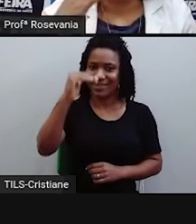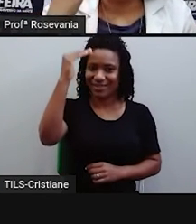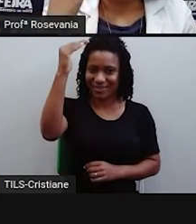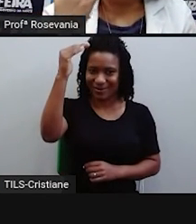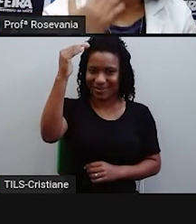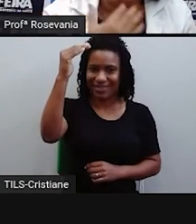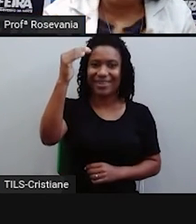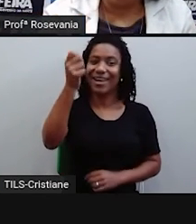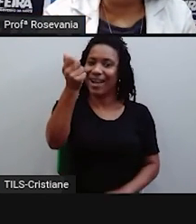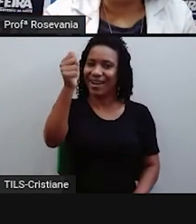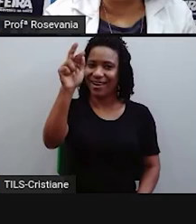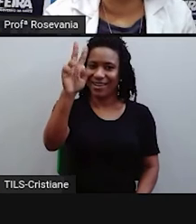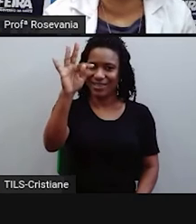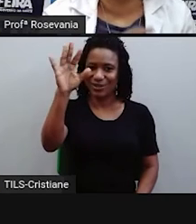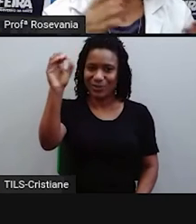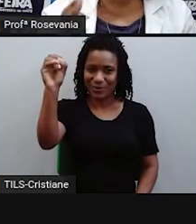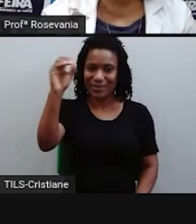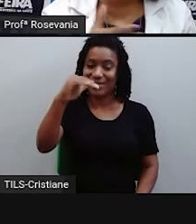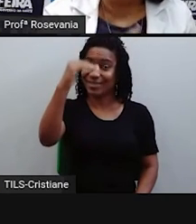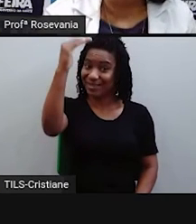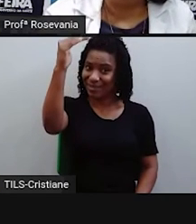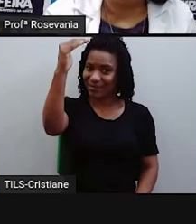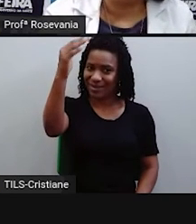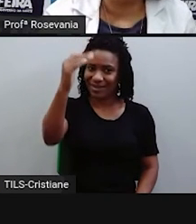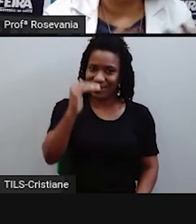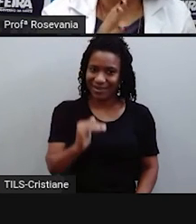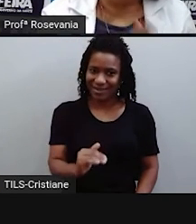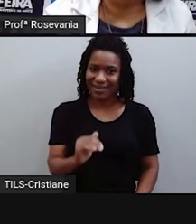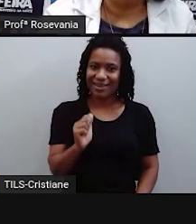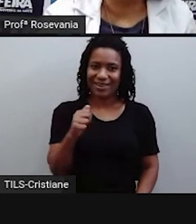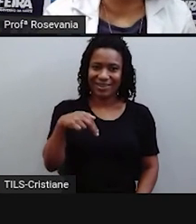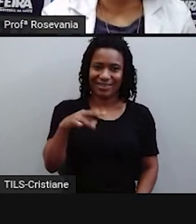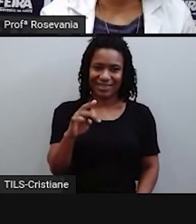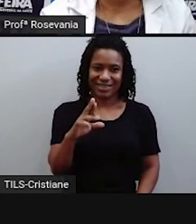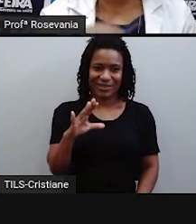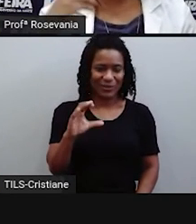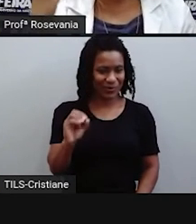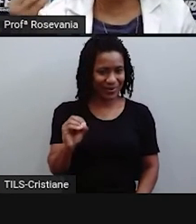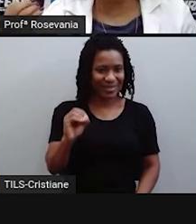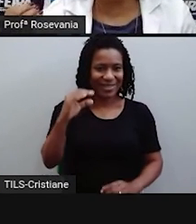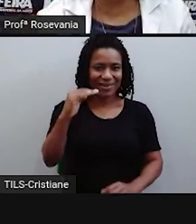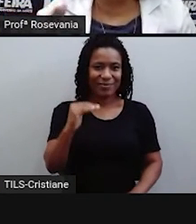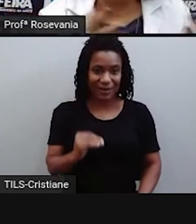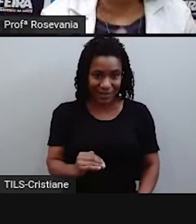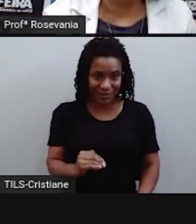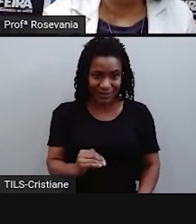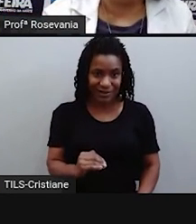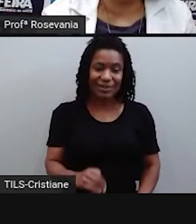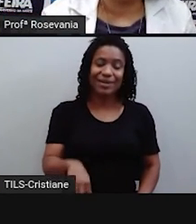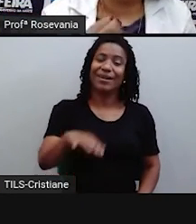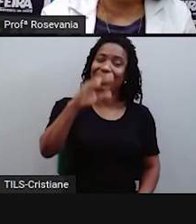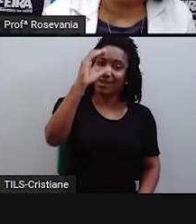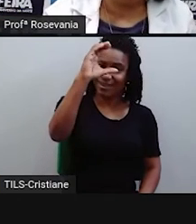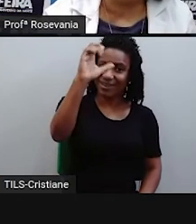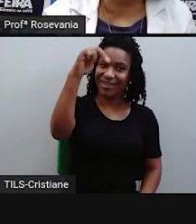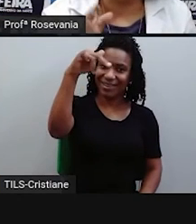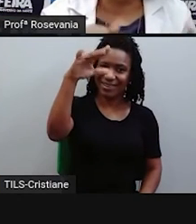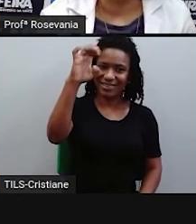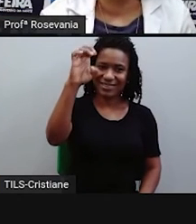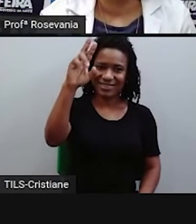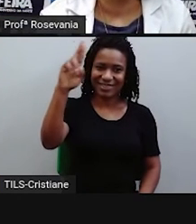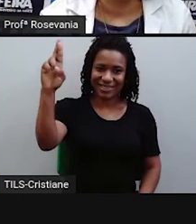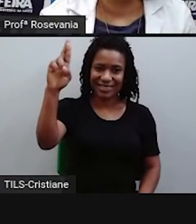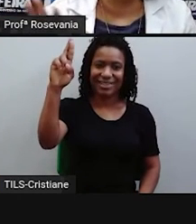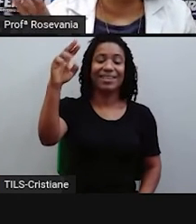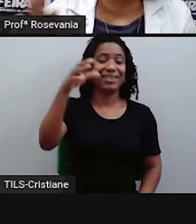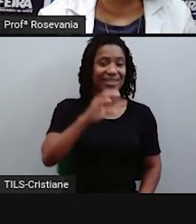Ártico e Antártico, né, Antártico é maior, embaixo. Câncer e Capricórnio, Capricórnio é maior,